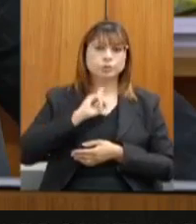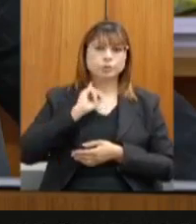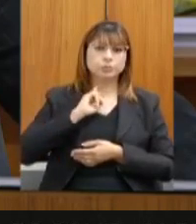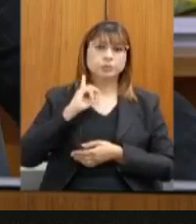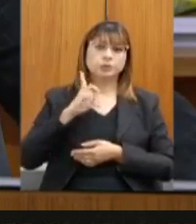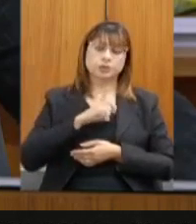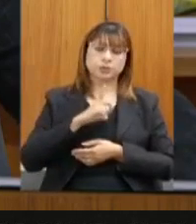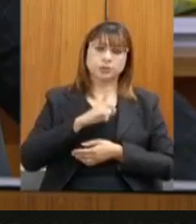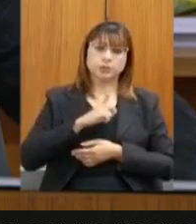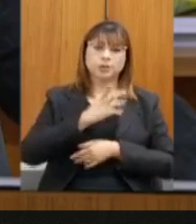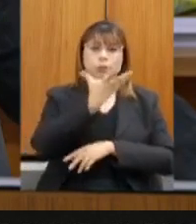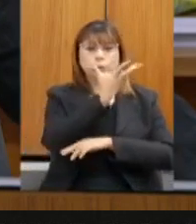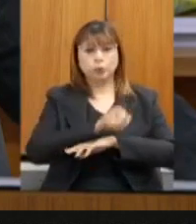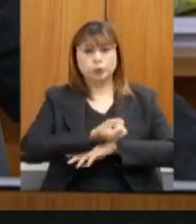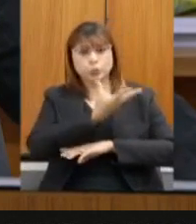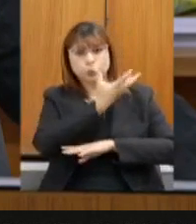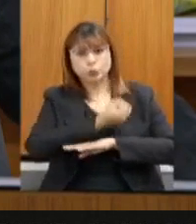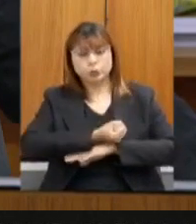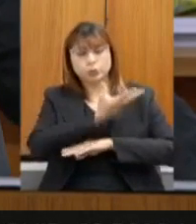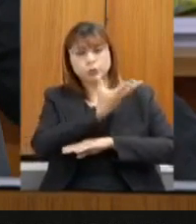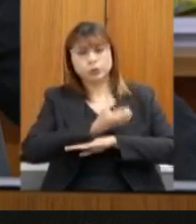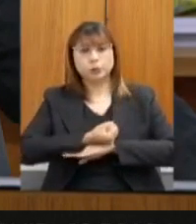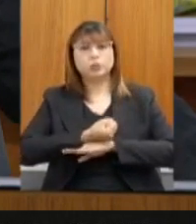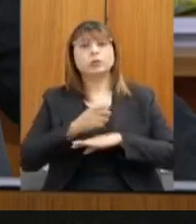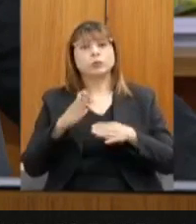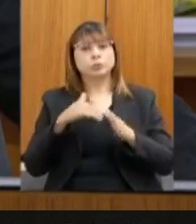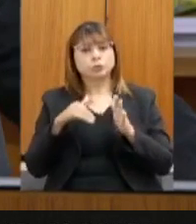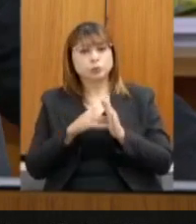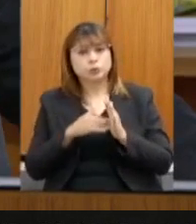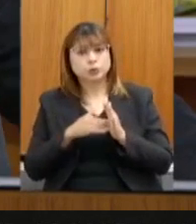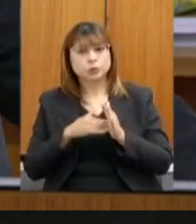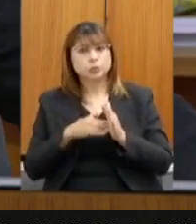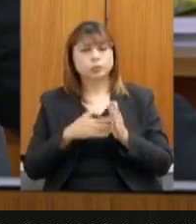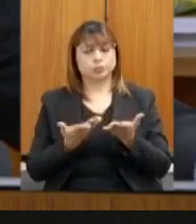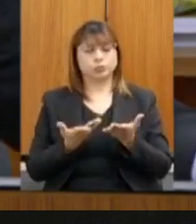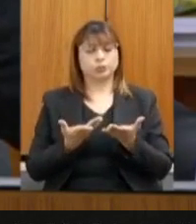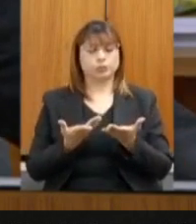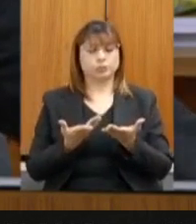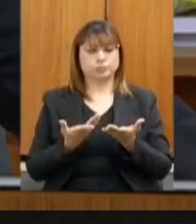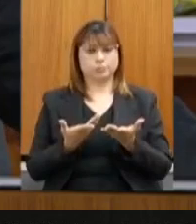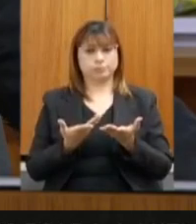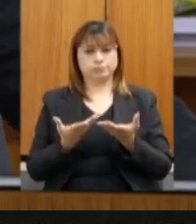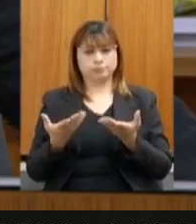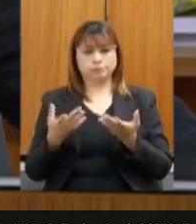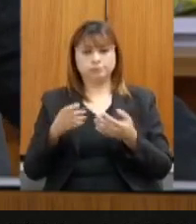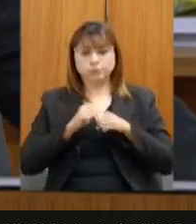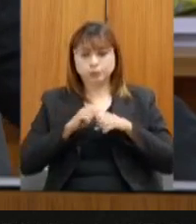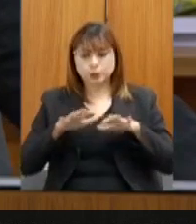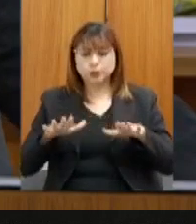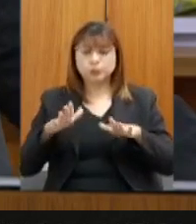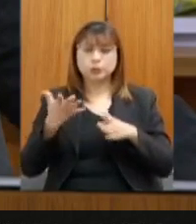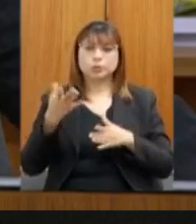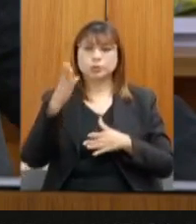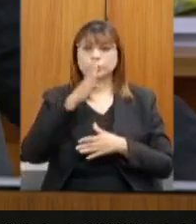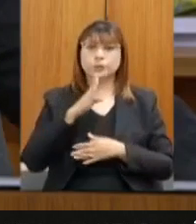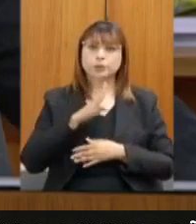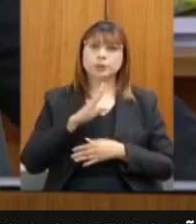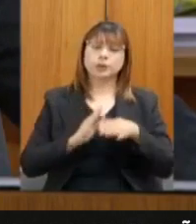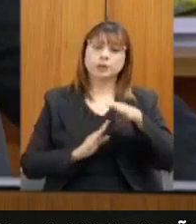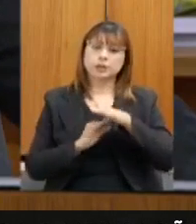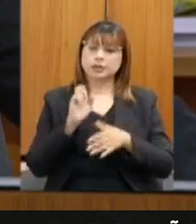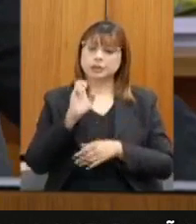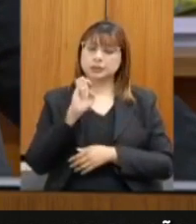Então, tudo que é produzido no Brasil em geração distribuída, a GD, que a gente fala, até 5 mega,